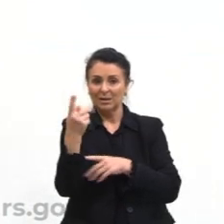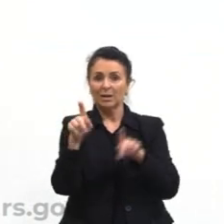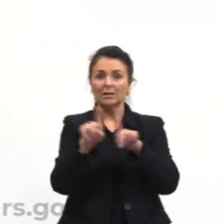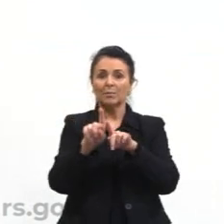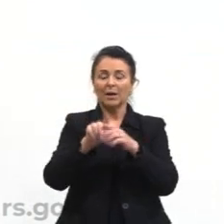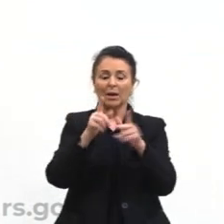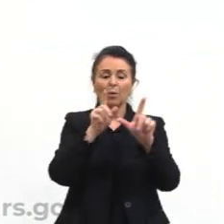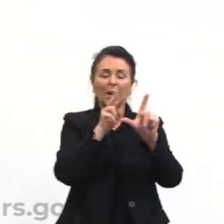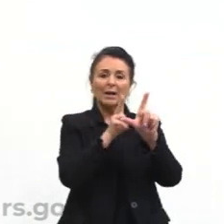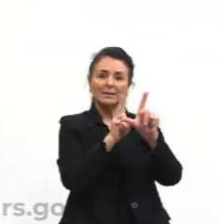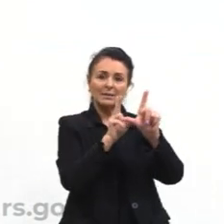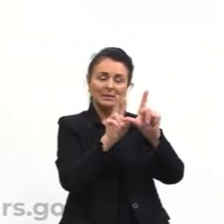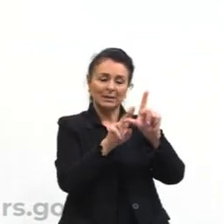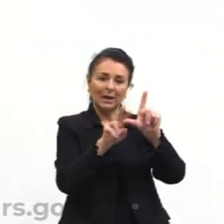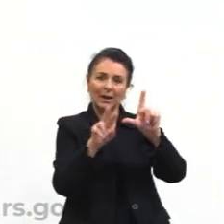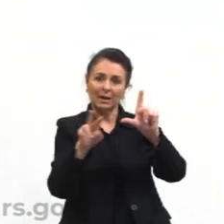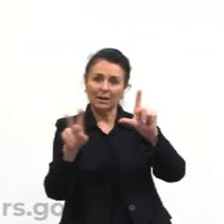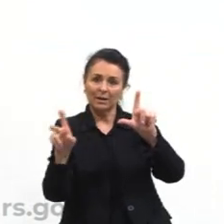muito legal,